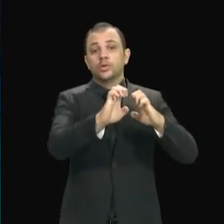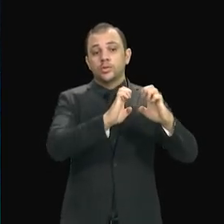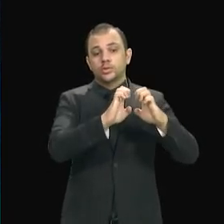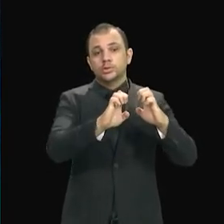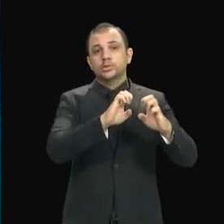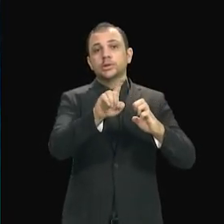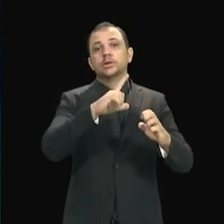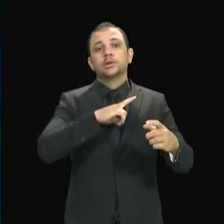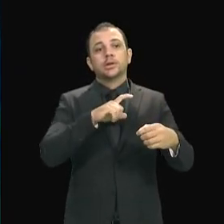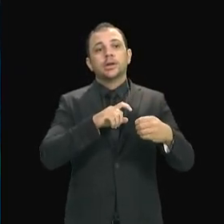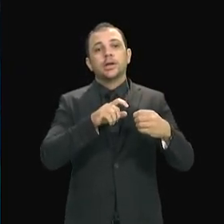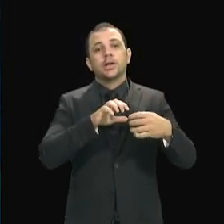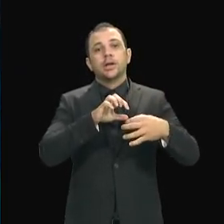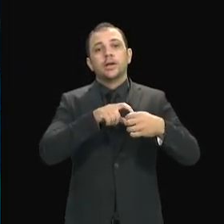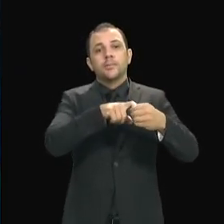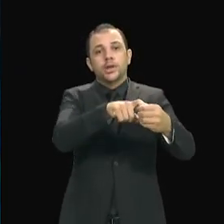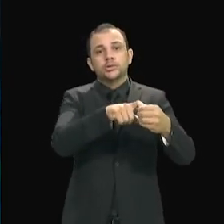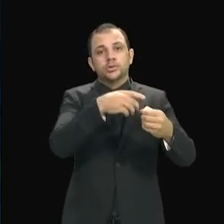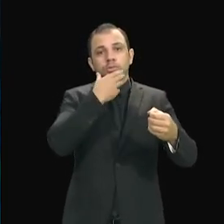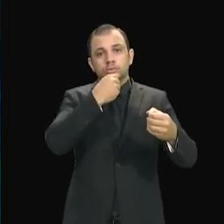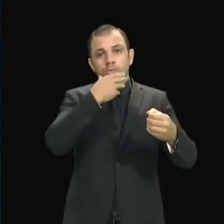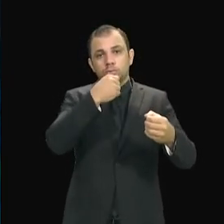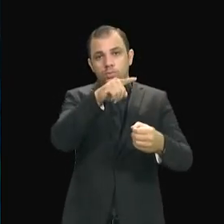todas essas vitórias.